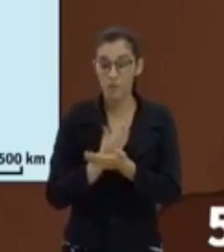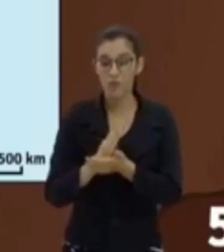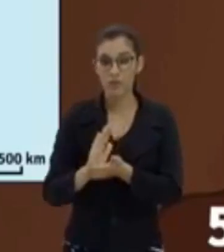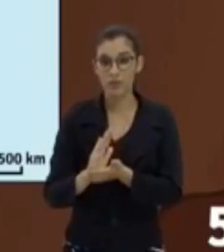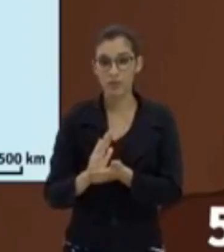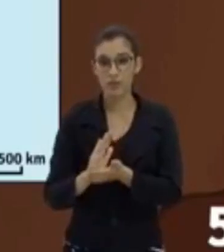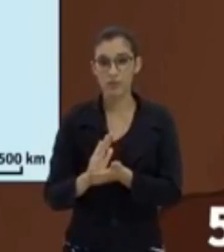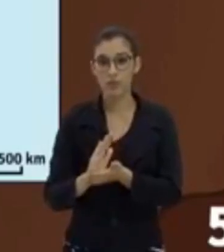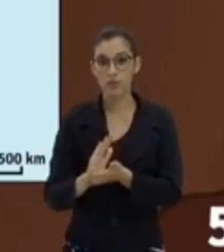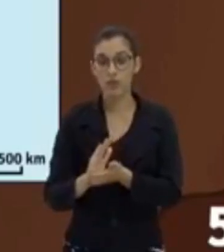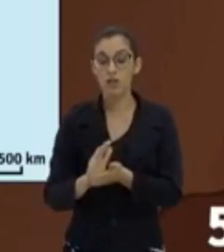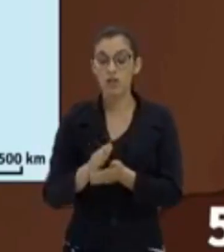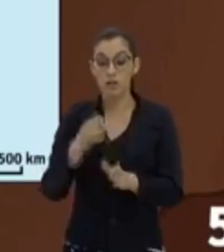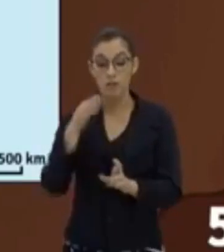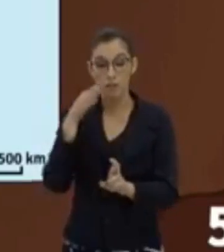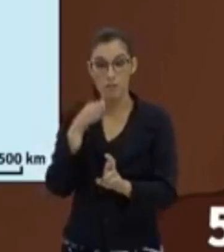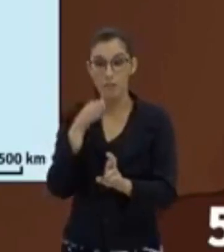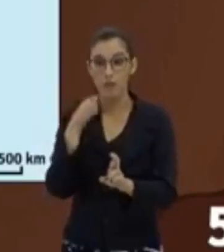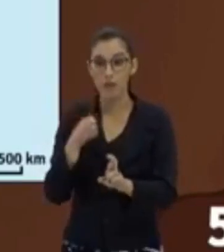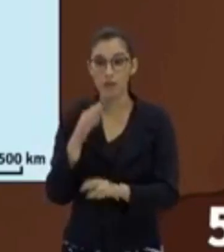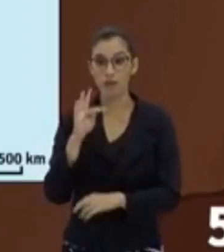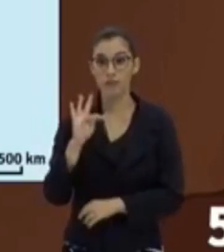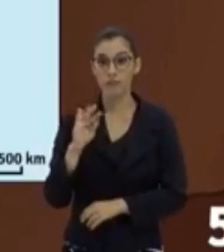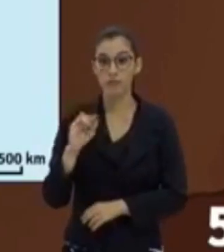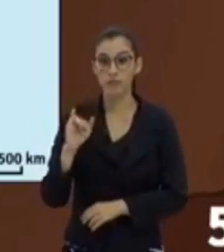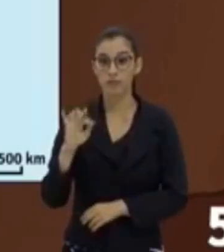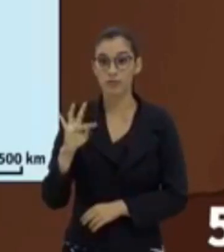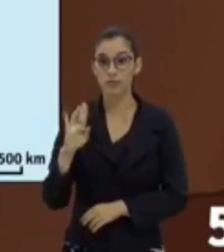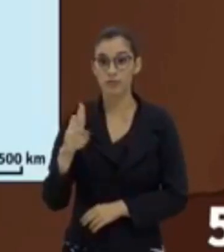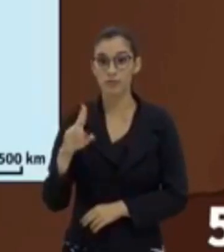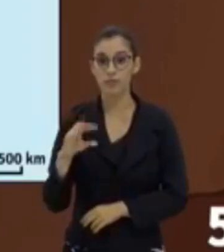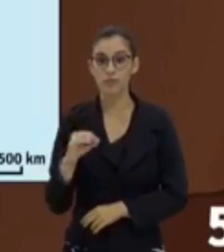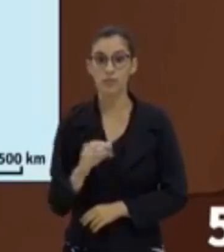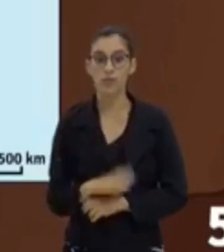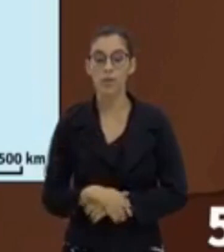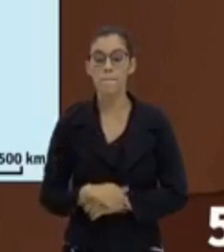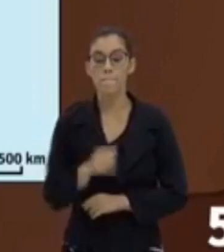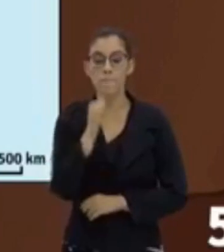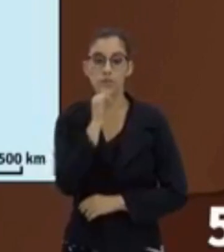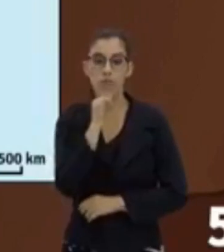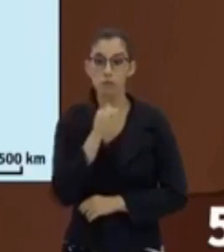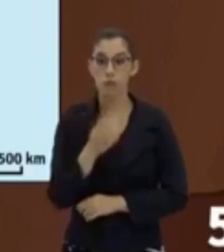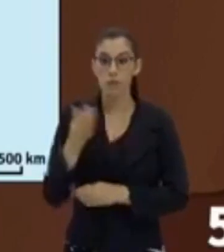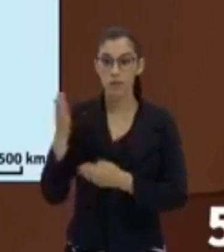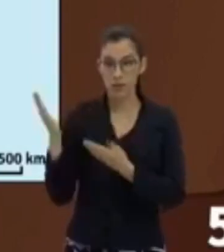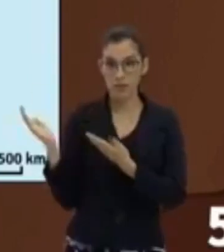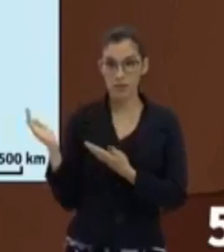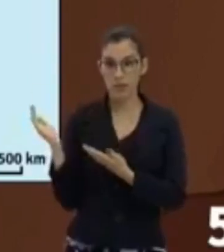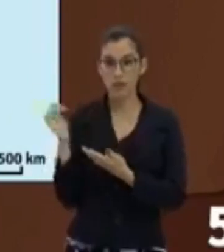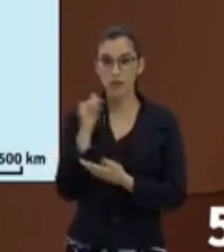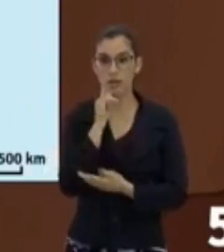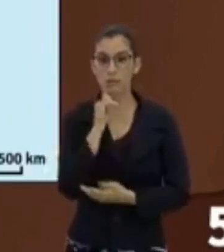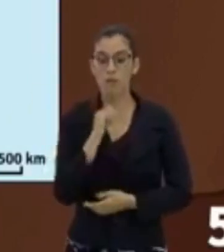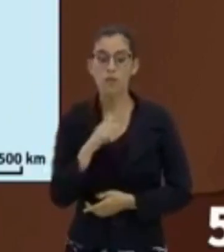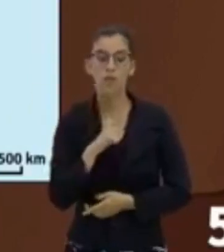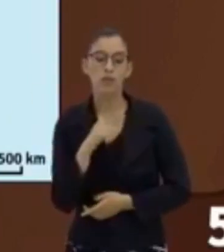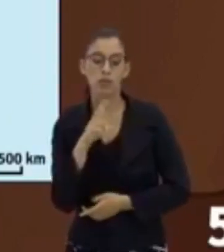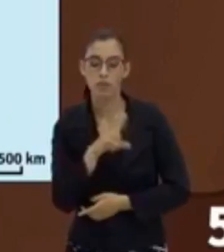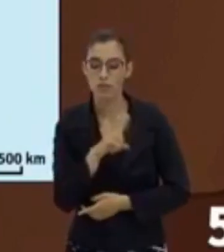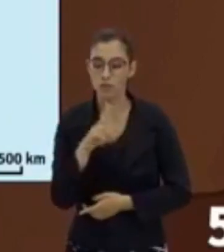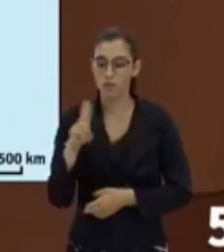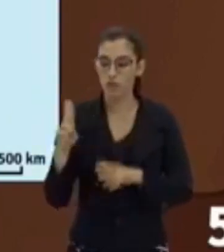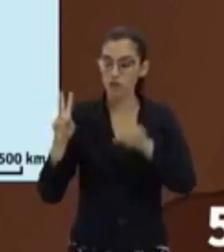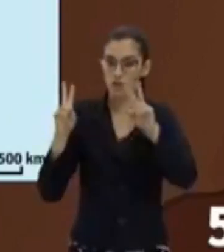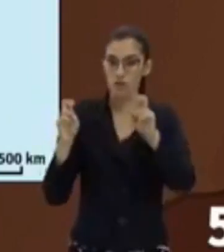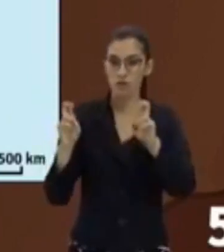são pertinentes a esse título. Por exemplo, esse mapa aqui tem como título População Urbana. Então, quando eu olho para o